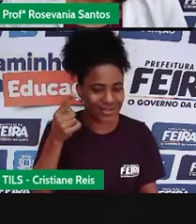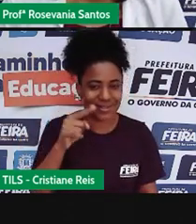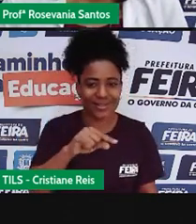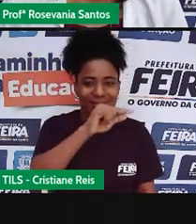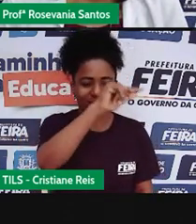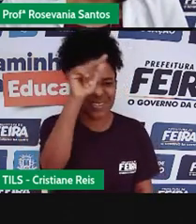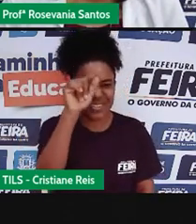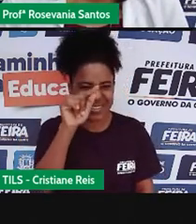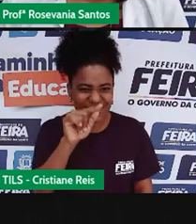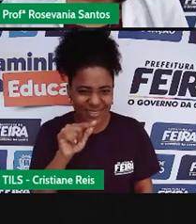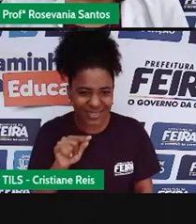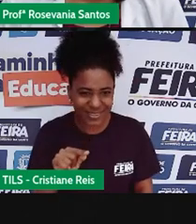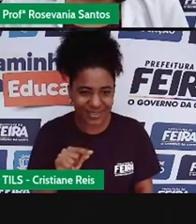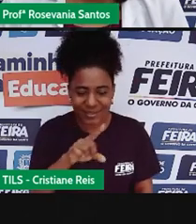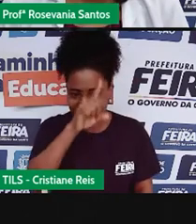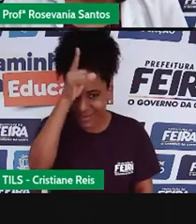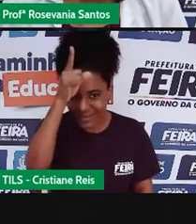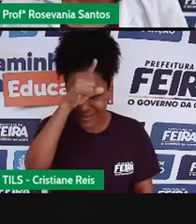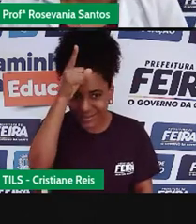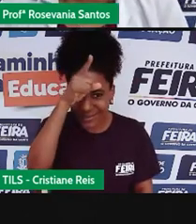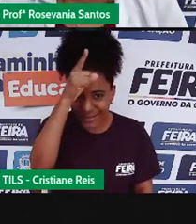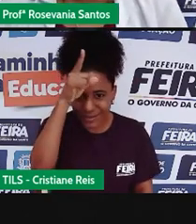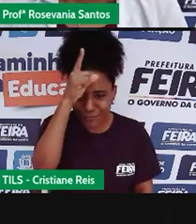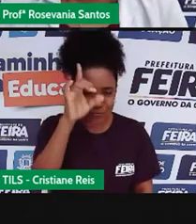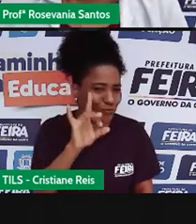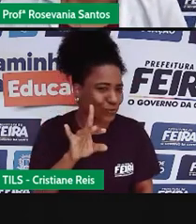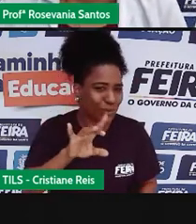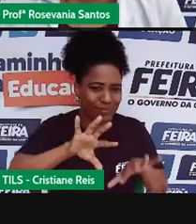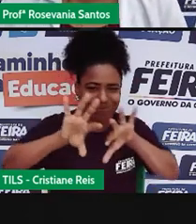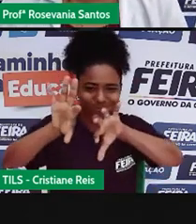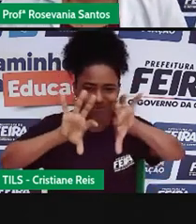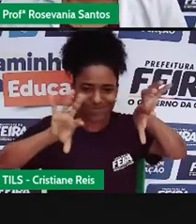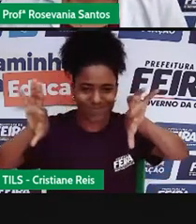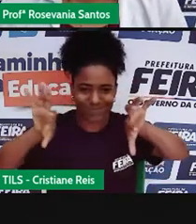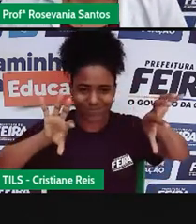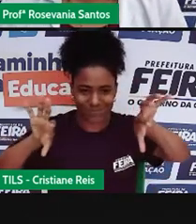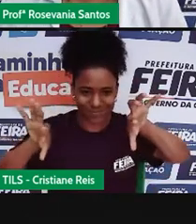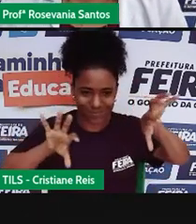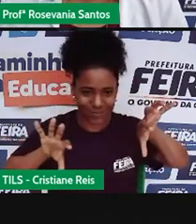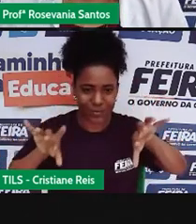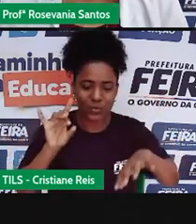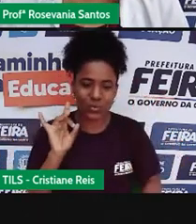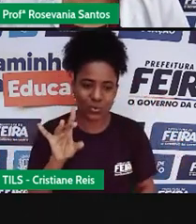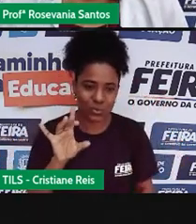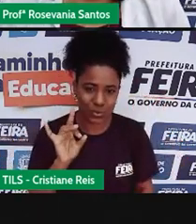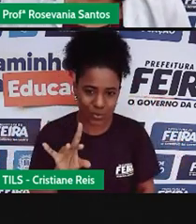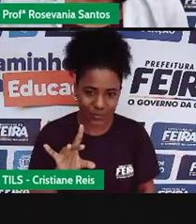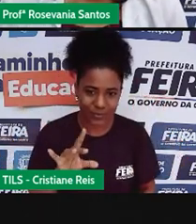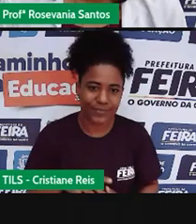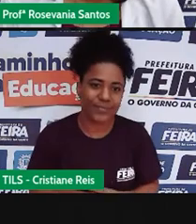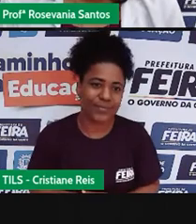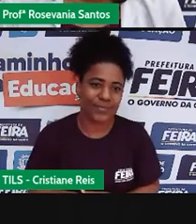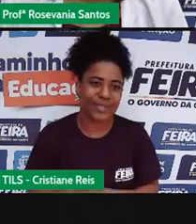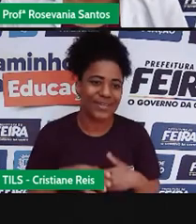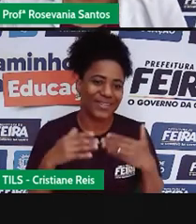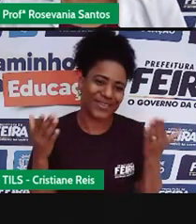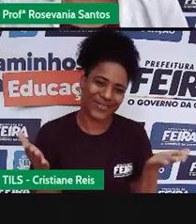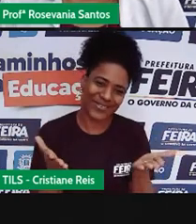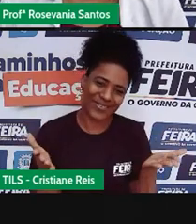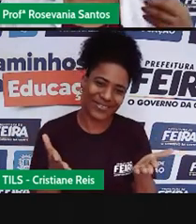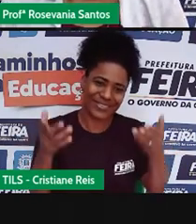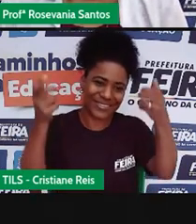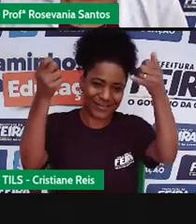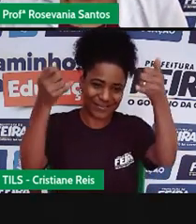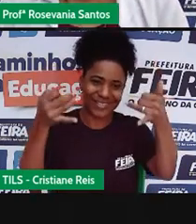vez, chamando atenção, elas estão aí, só para dividir, e a gente tem as áreas que não tem isso. É, essa foi a nossa aula de hoje,